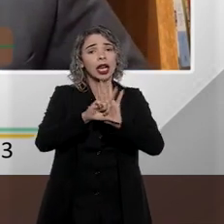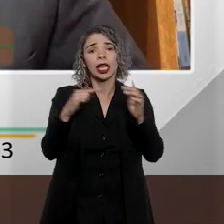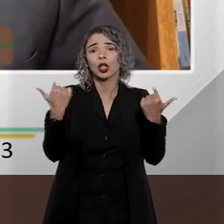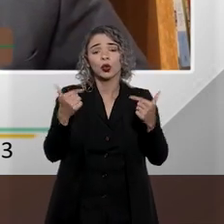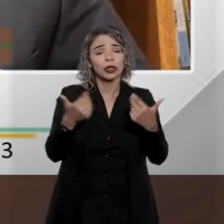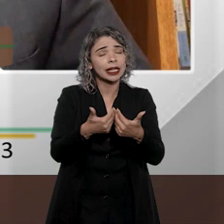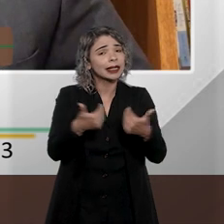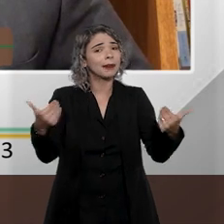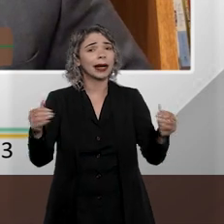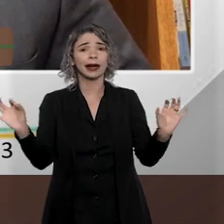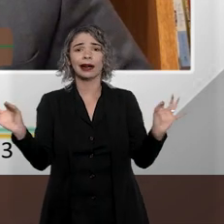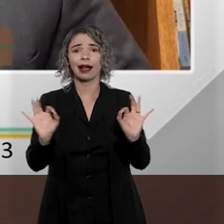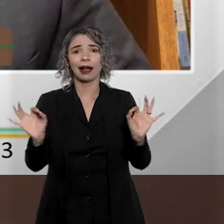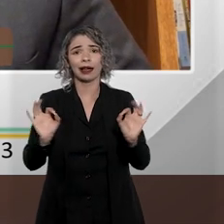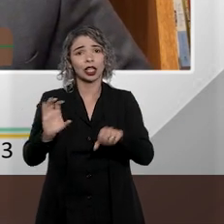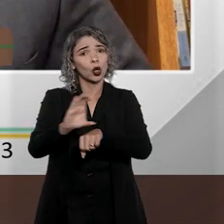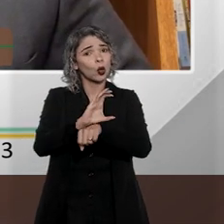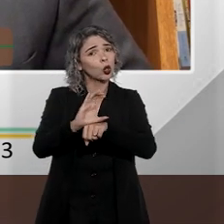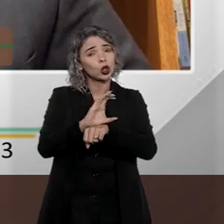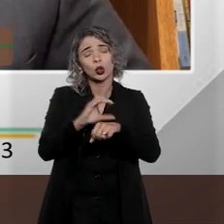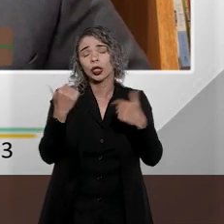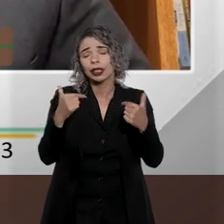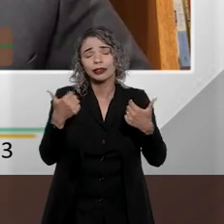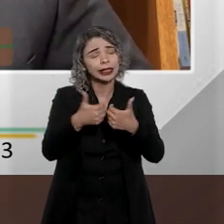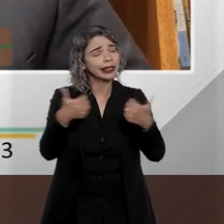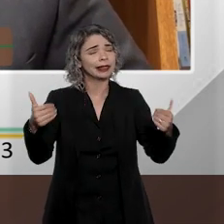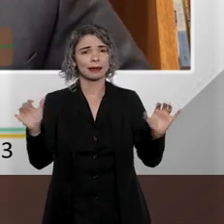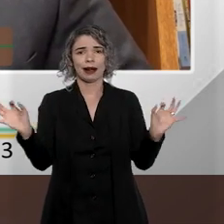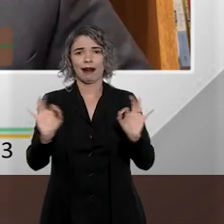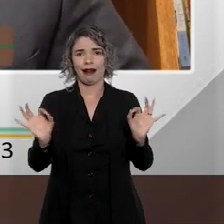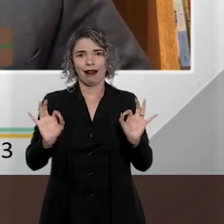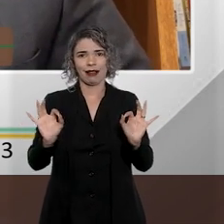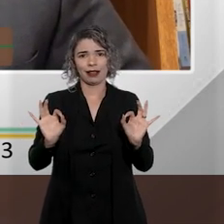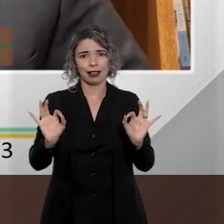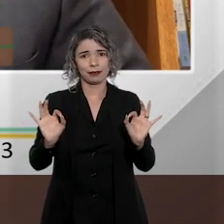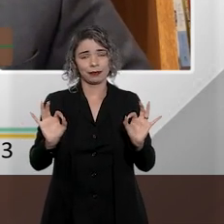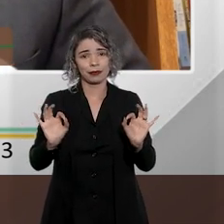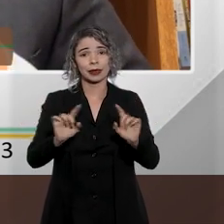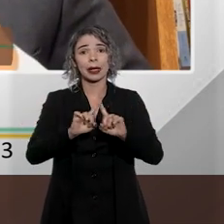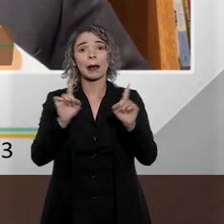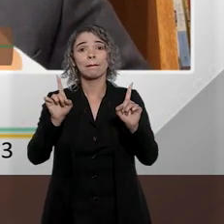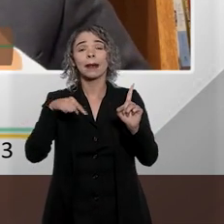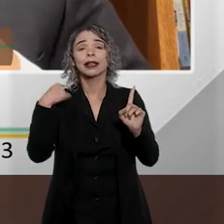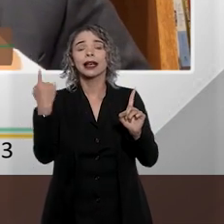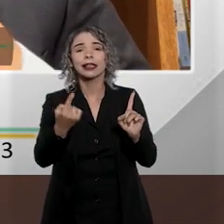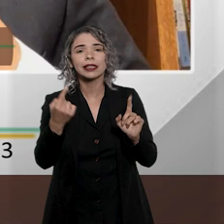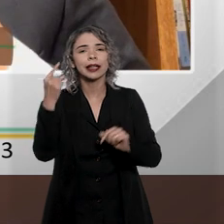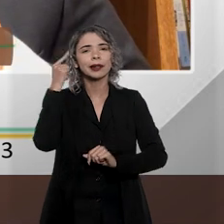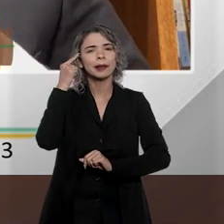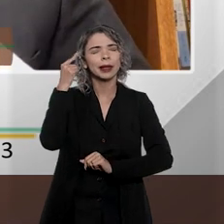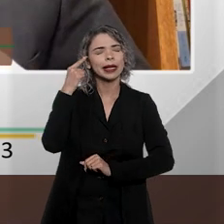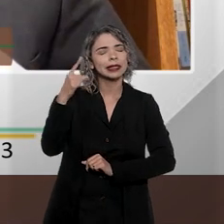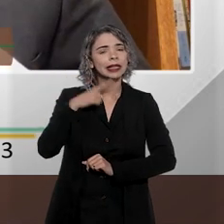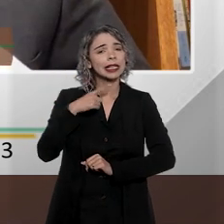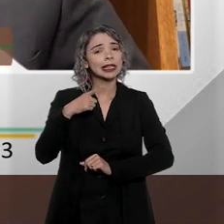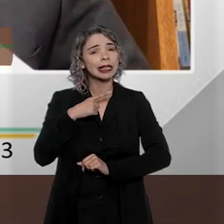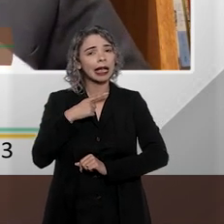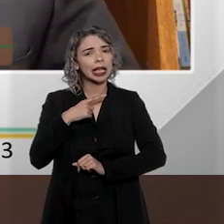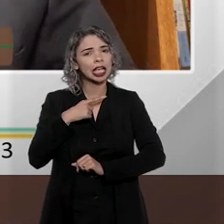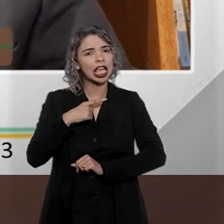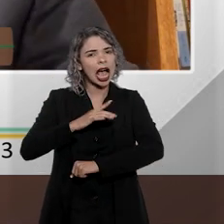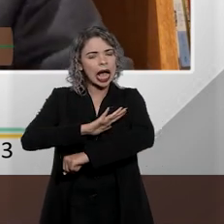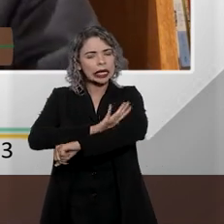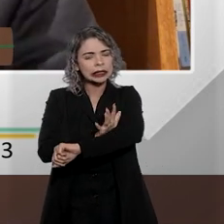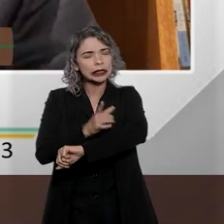em momento nenhum. A Constituição não estabeleceu essa distinção em momento nenhum. O que acontece é que a gente tem um gênero racismo